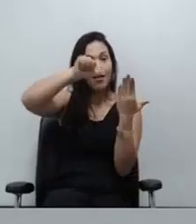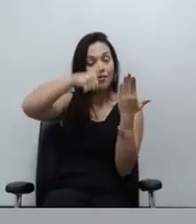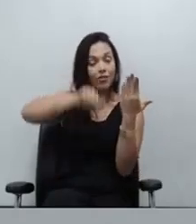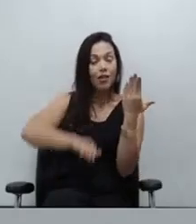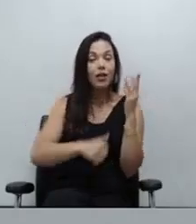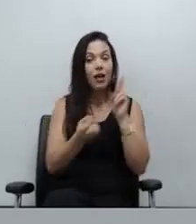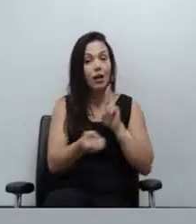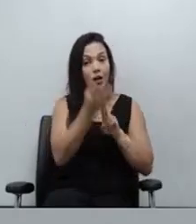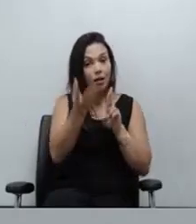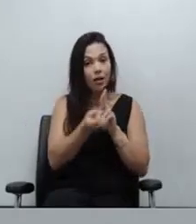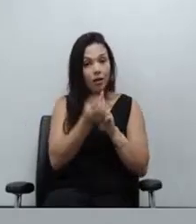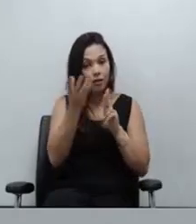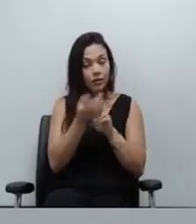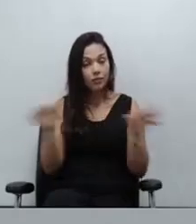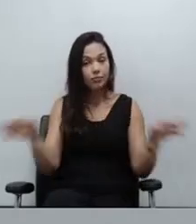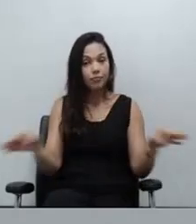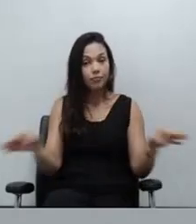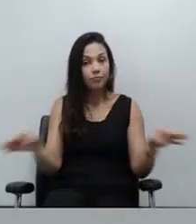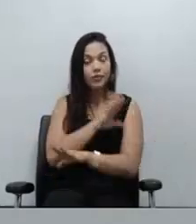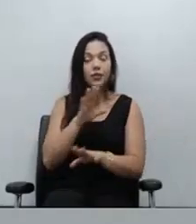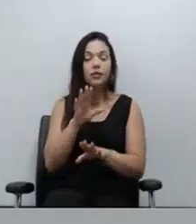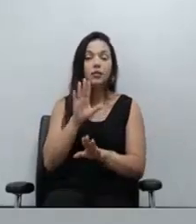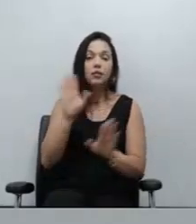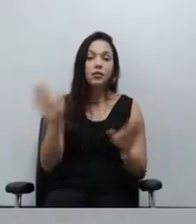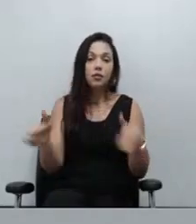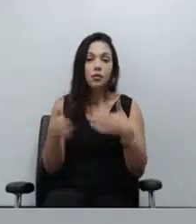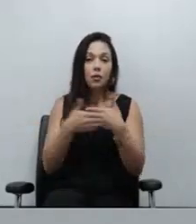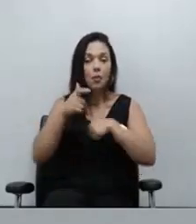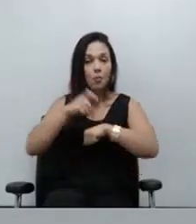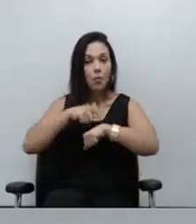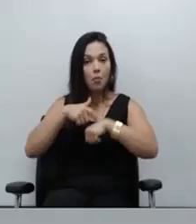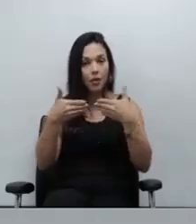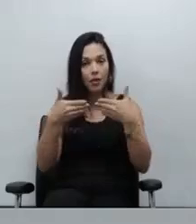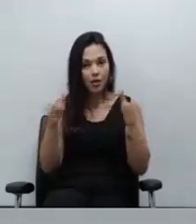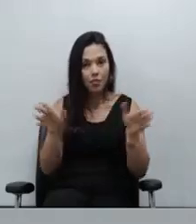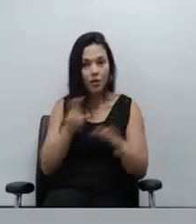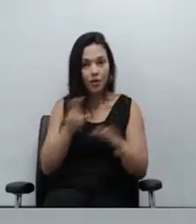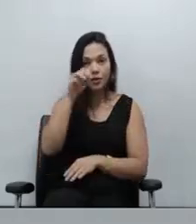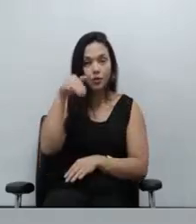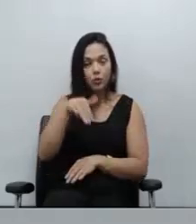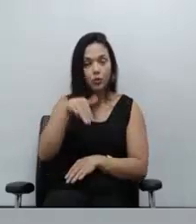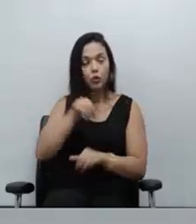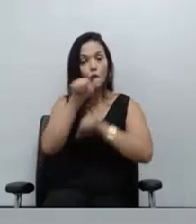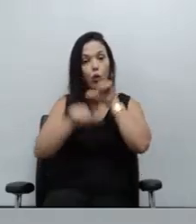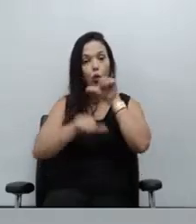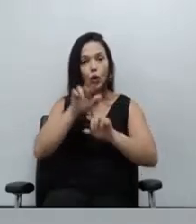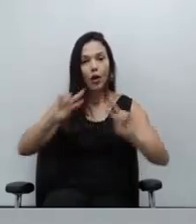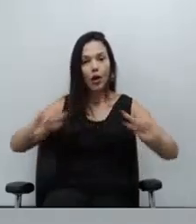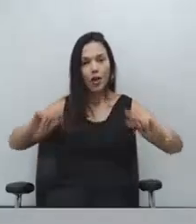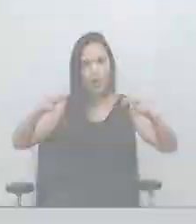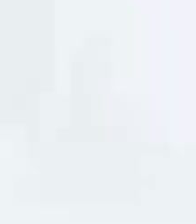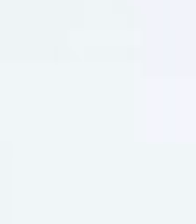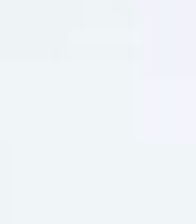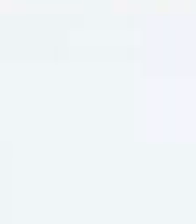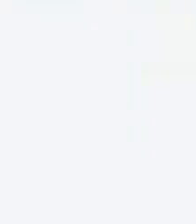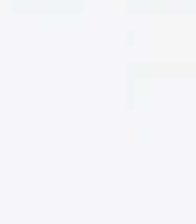Encerradas as inscrições do momento aberto, agora sim, cinco minutos para a troca do link, já retornamos.